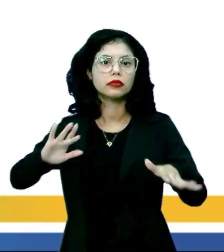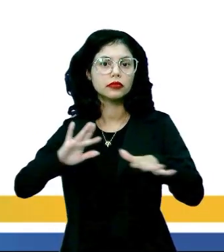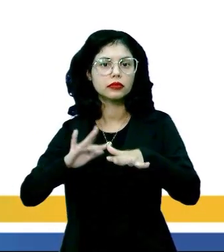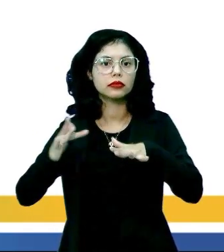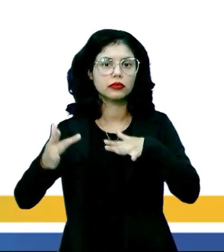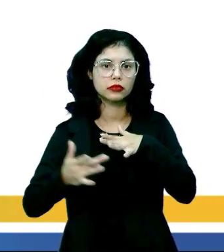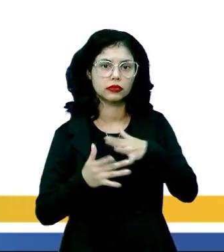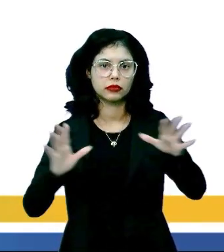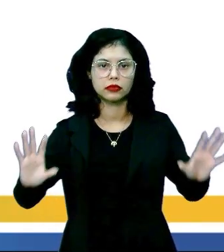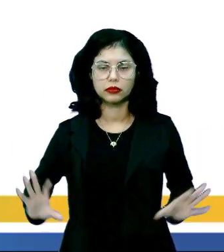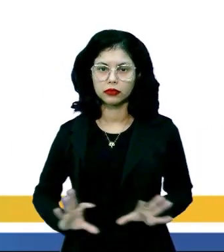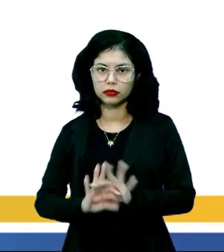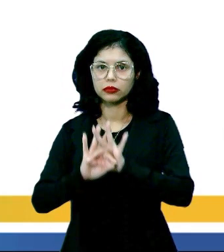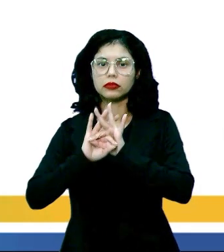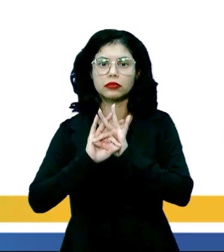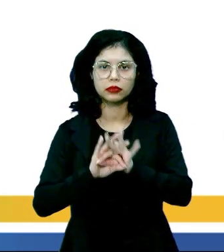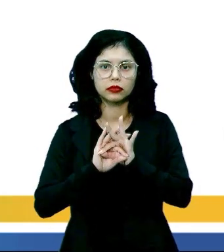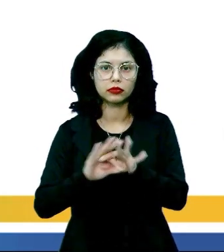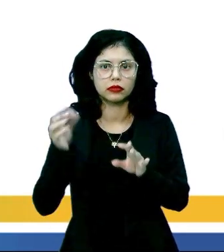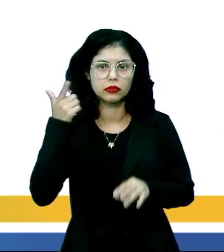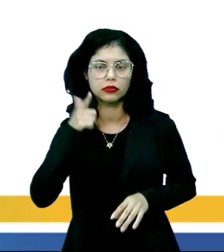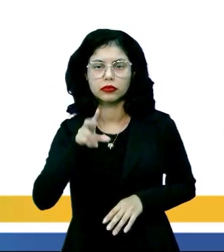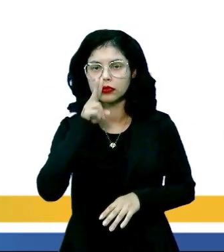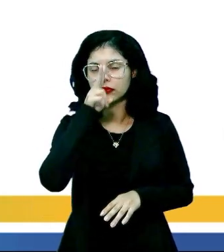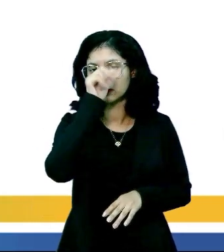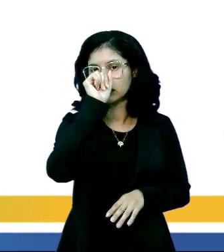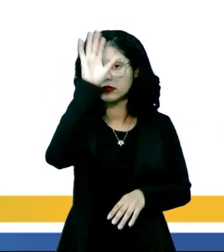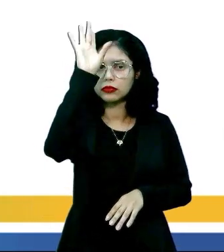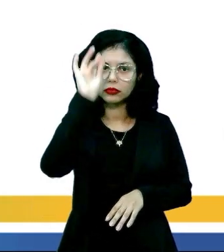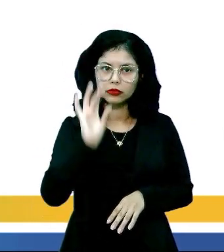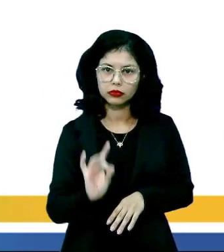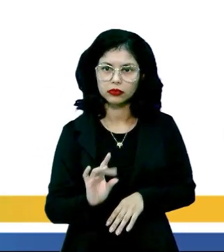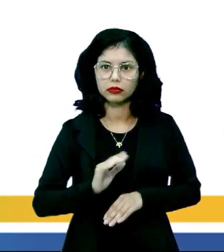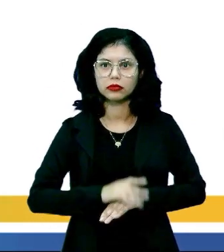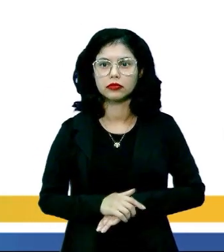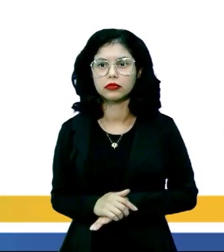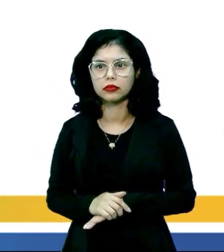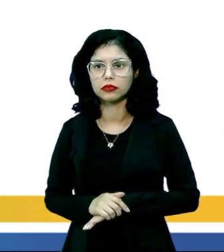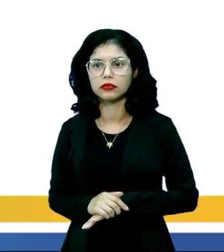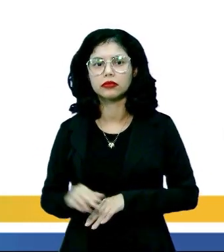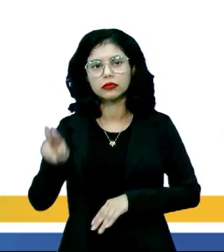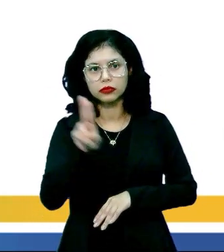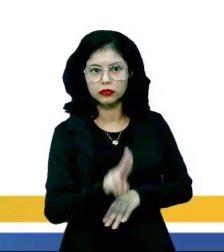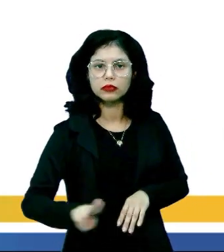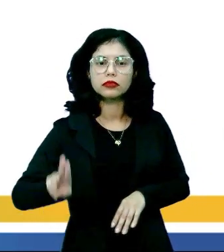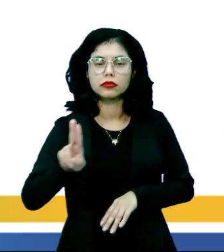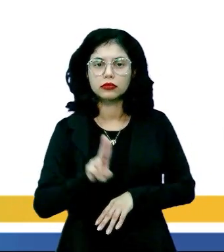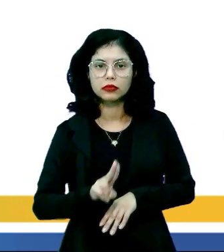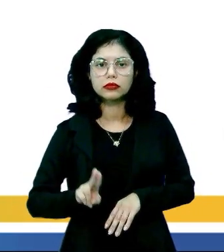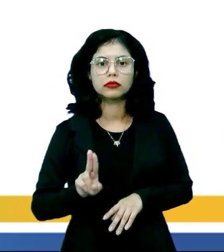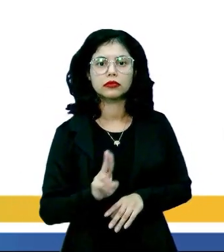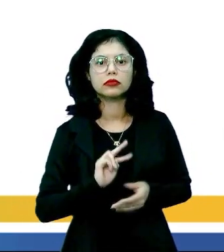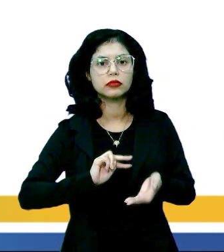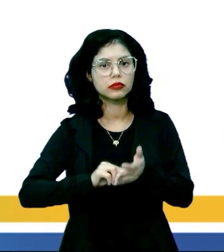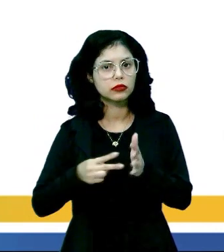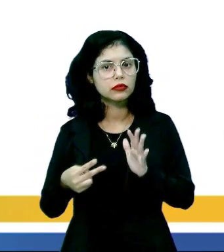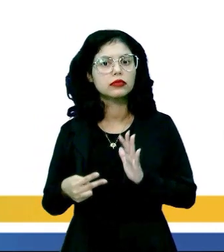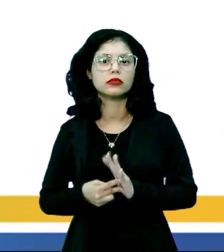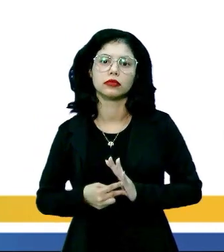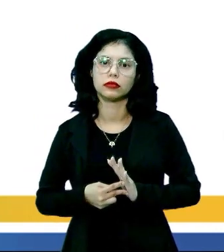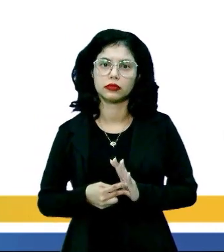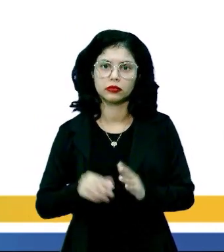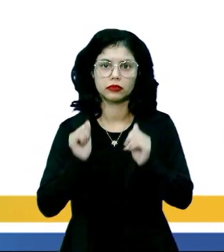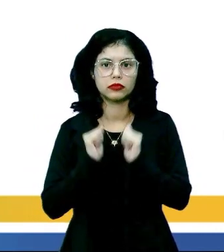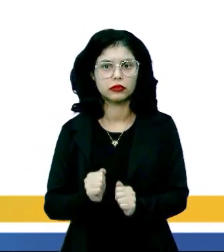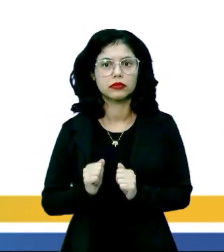As redes sociais de relacionamento ganham força a cada dia. Uma das ferramentas que tem